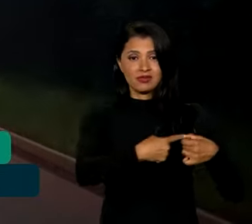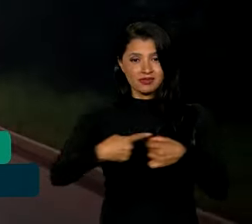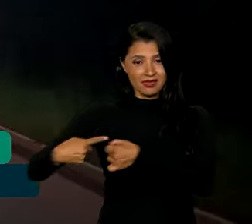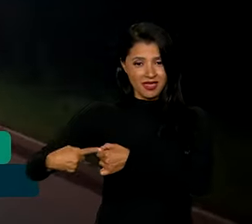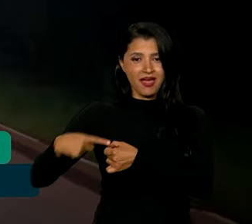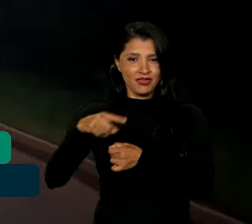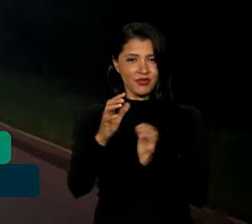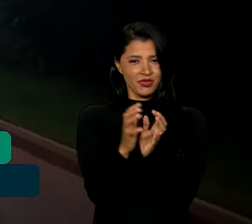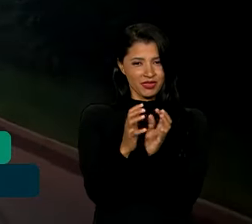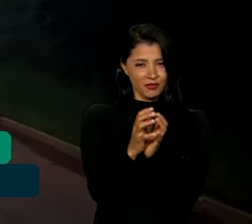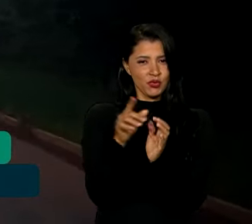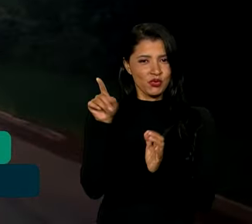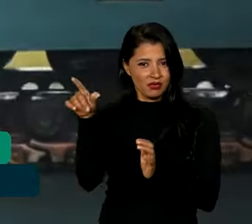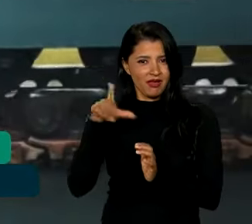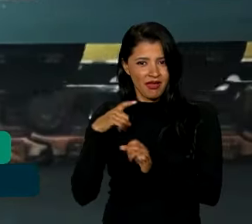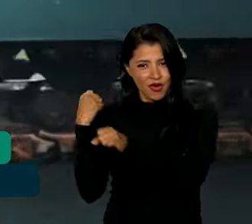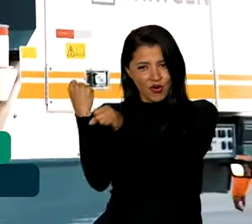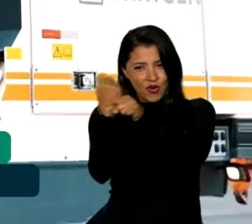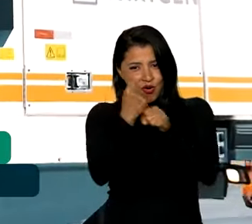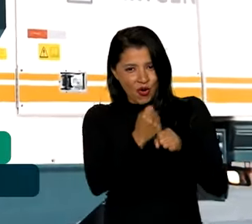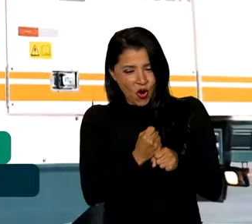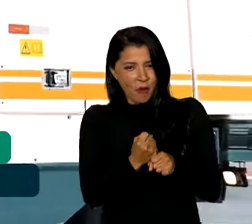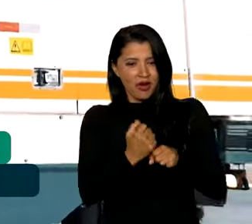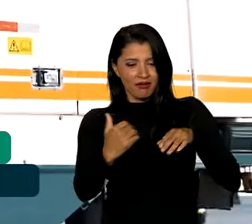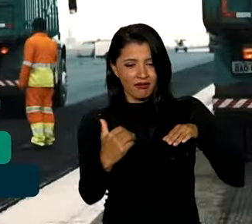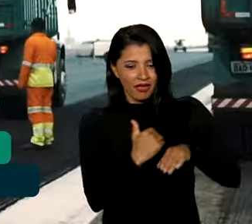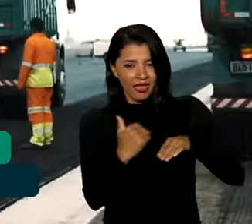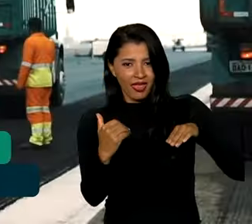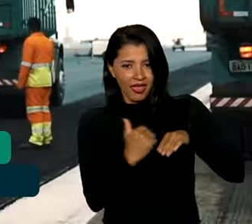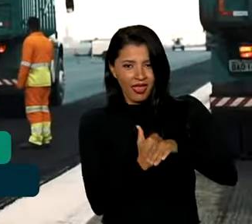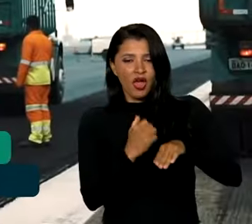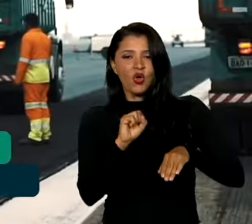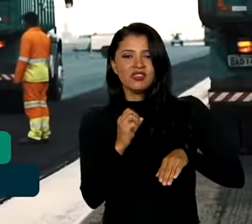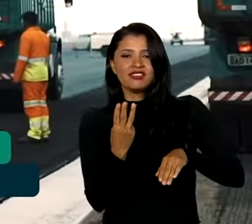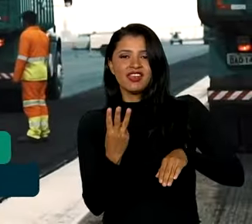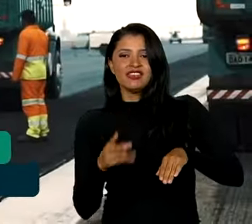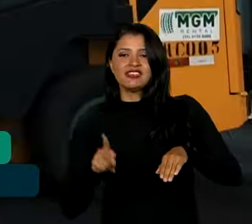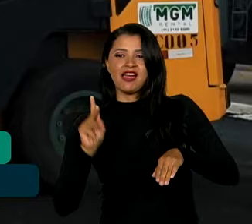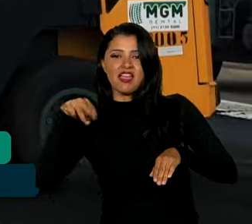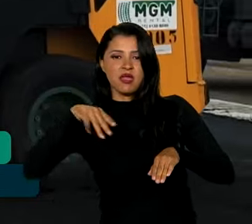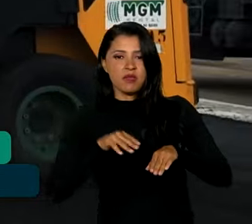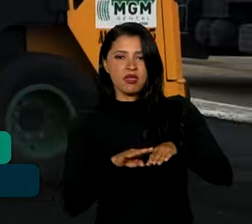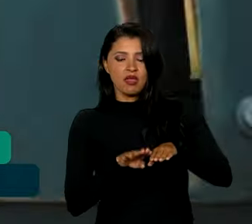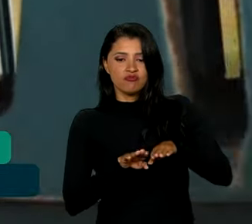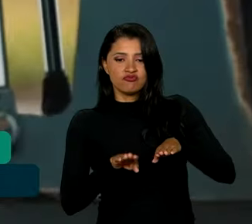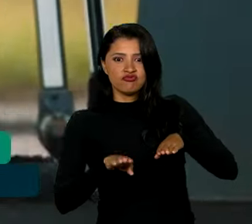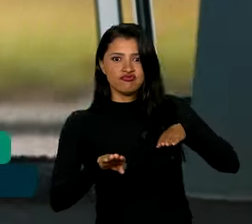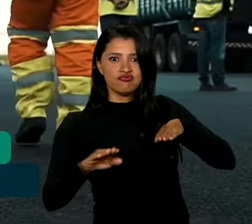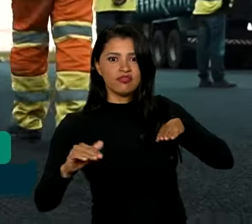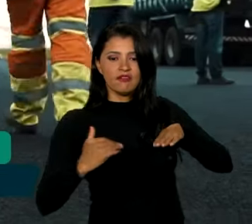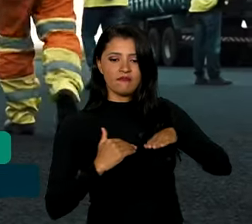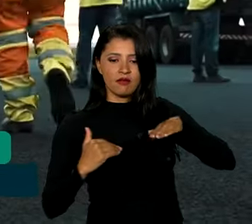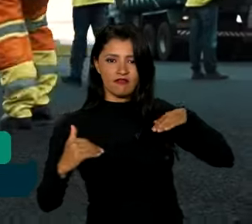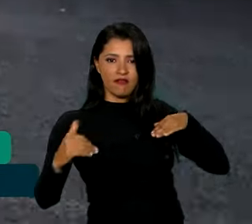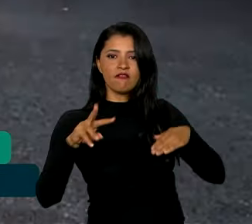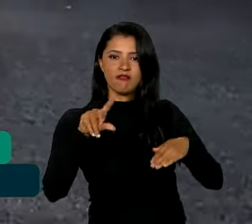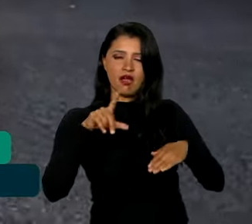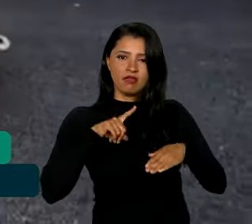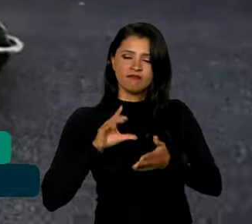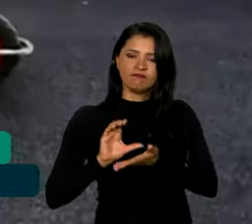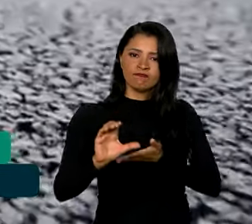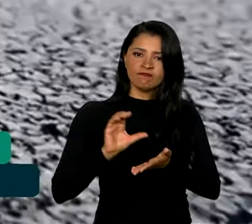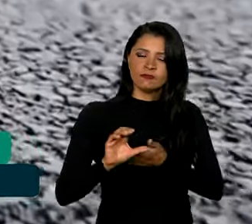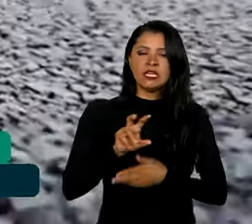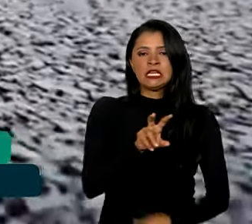pernambucano. As obras, que vão duplicar 83 quilômetros da rodovia, têm investimento esperado